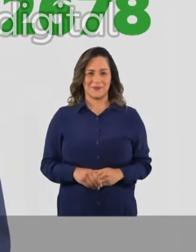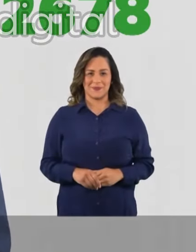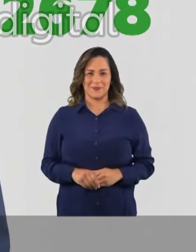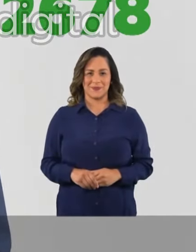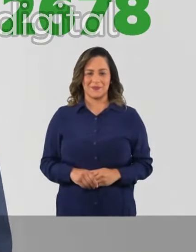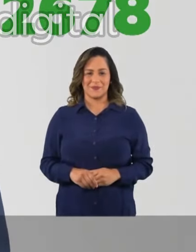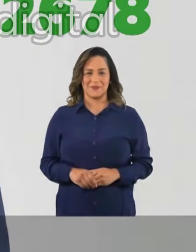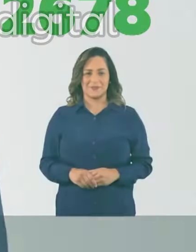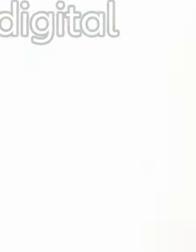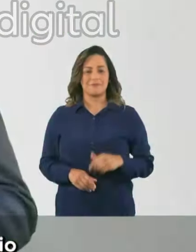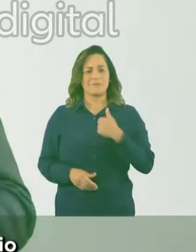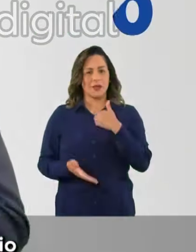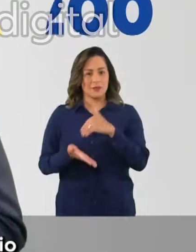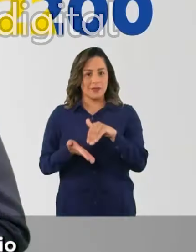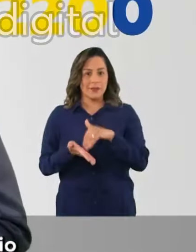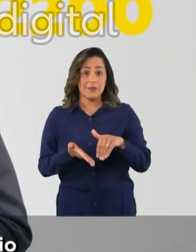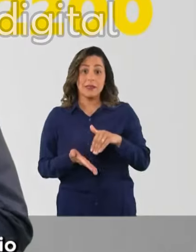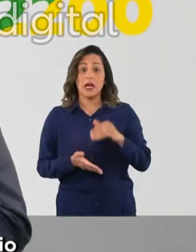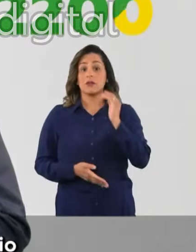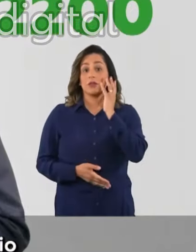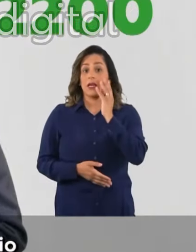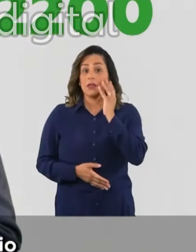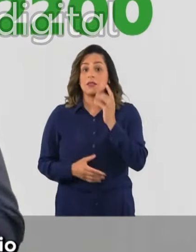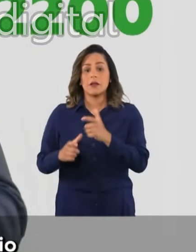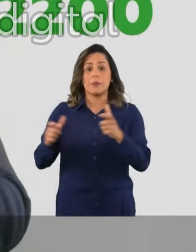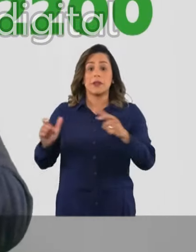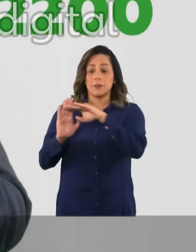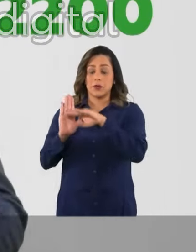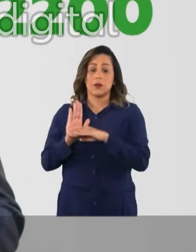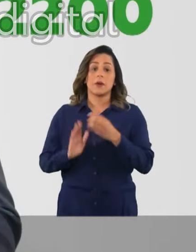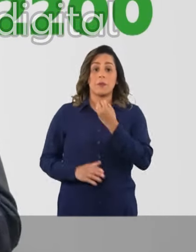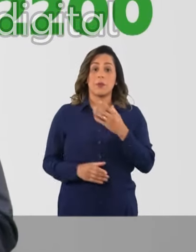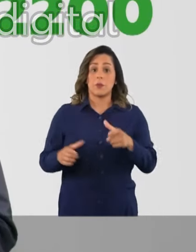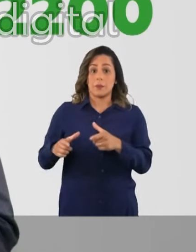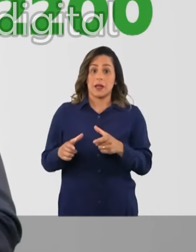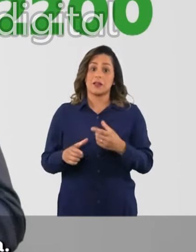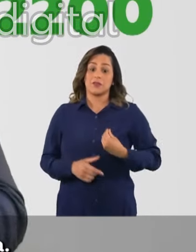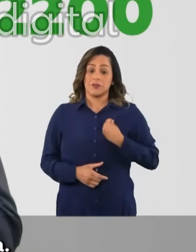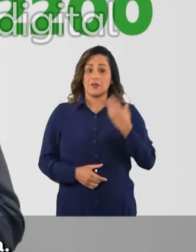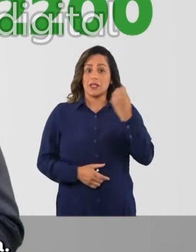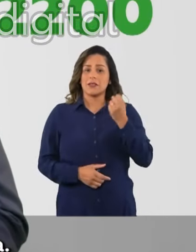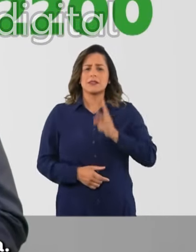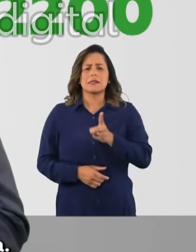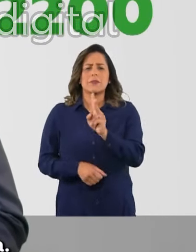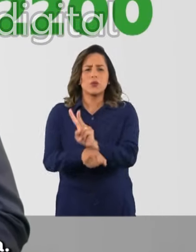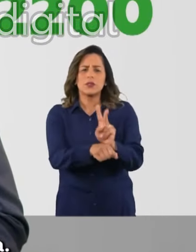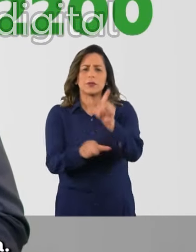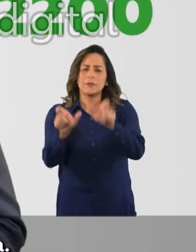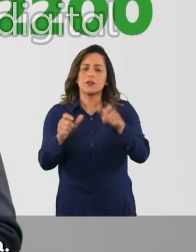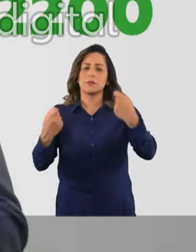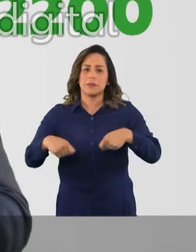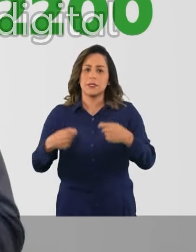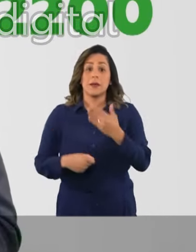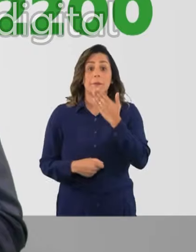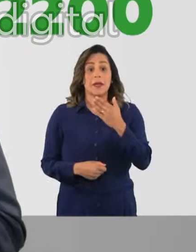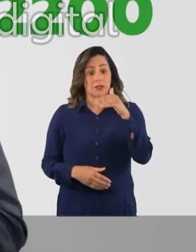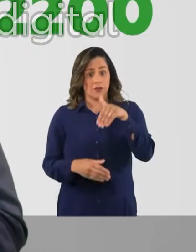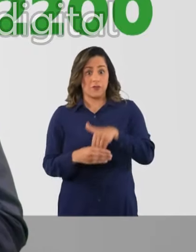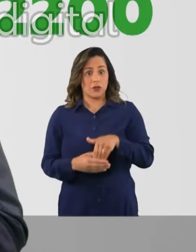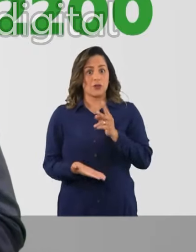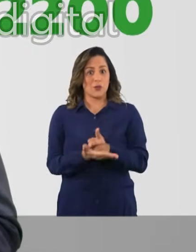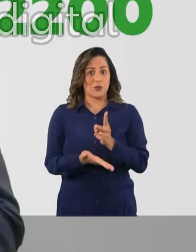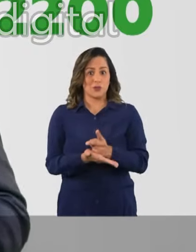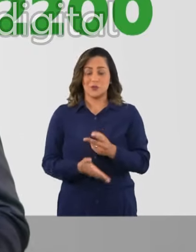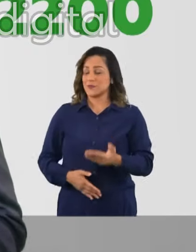-678. Como secretário do governador Tarcísio, ampliei o Bom Prato e o Viva Leite. Sempre atendendo quem mais precisa. Peço seu